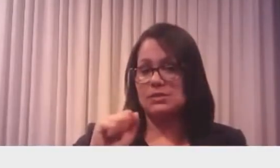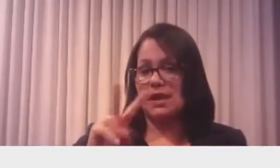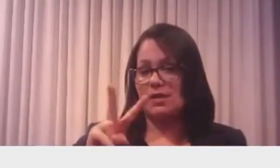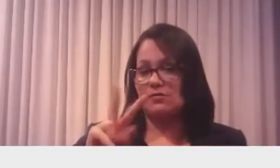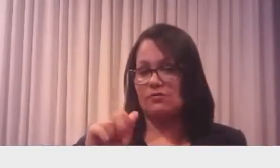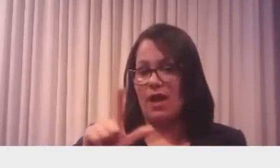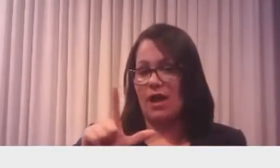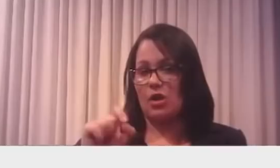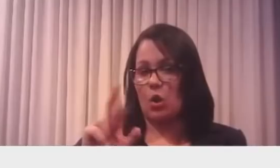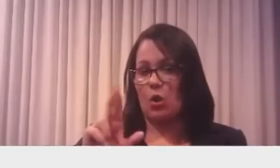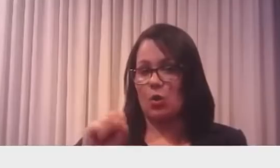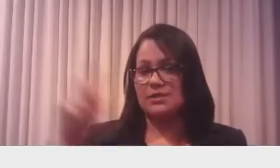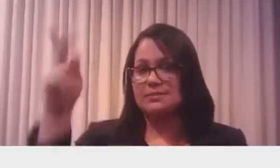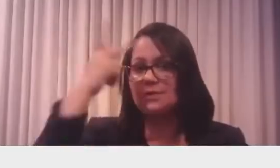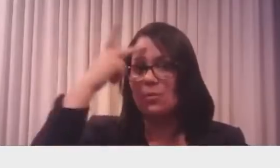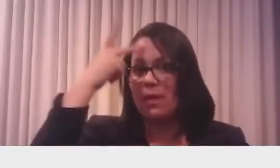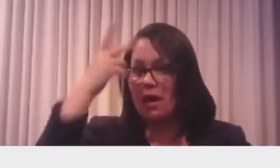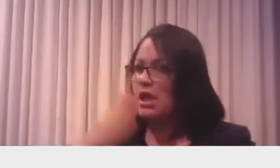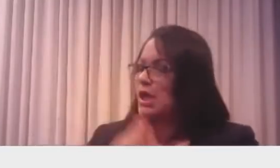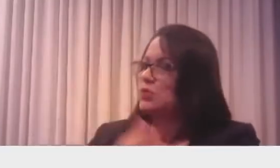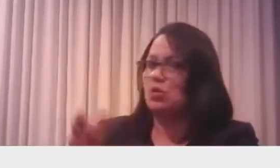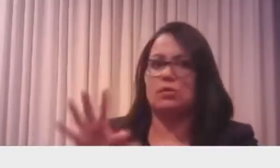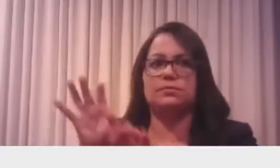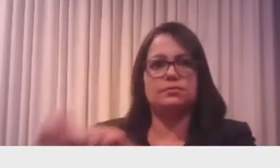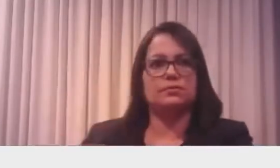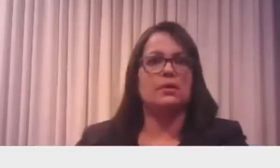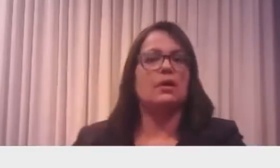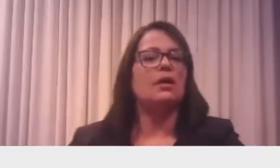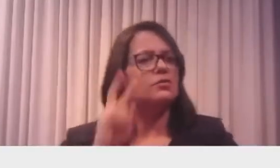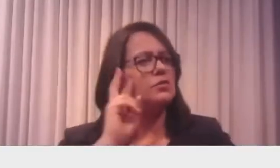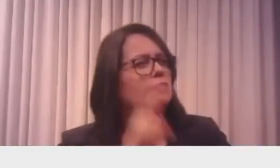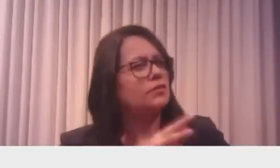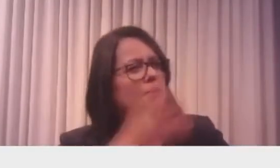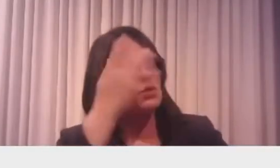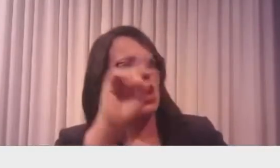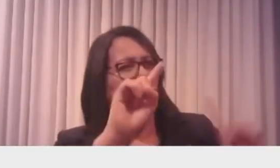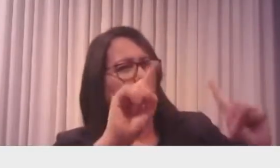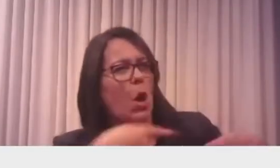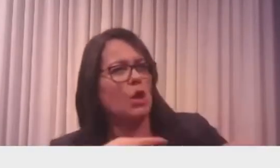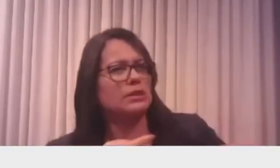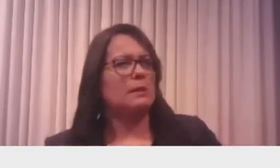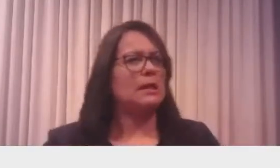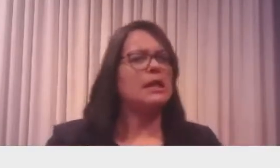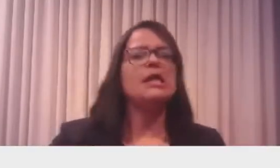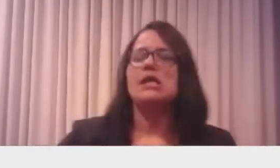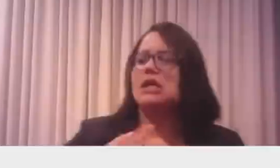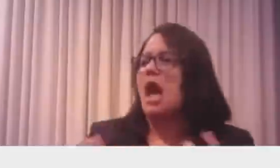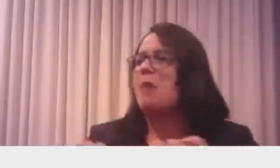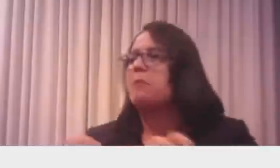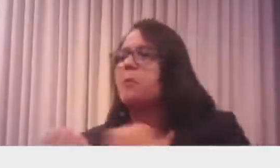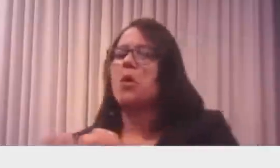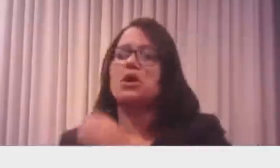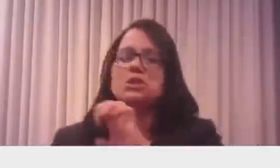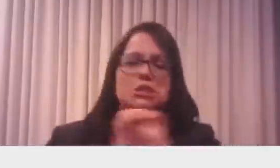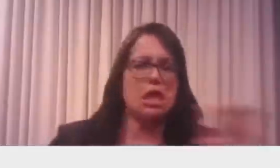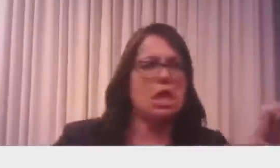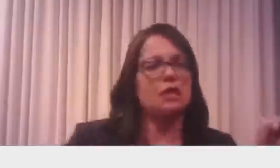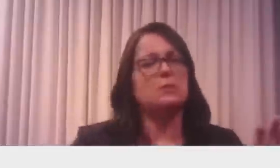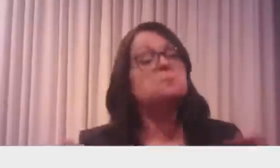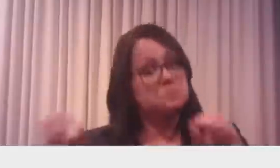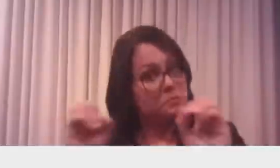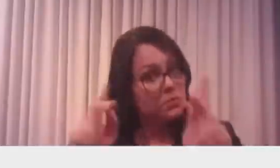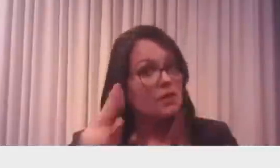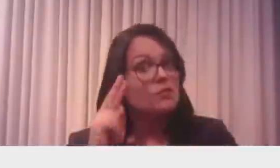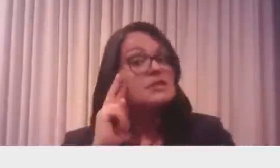ouvi muita gente do mercado aí, contra mim, favorável à esquerda. Tiveram um pequeno exemplo agora da